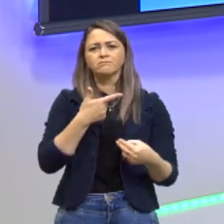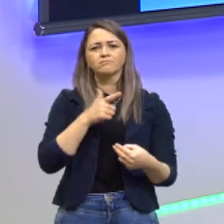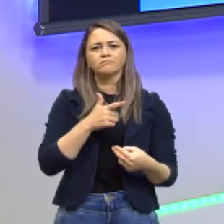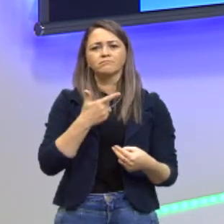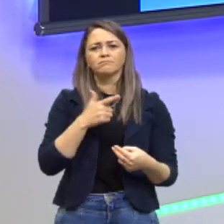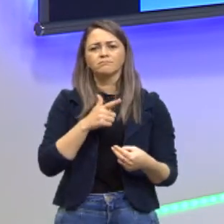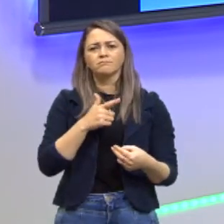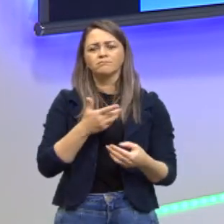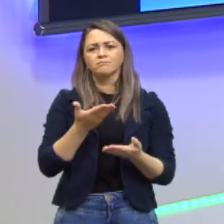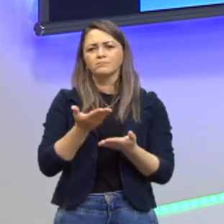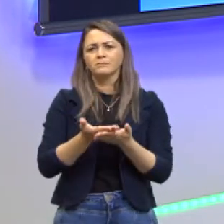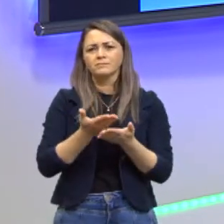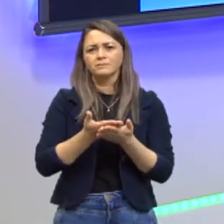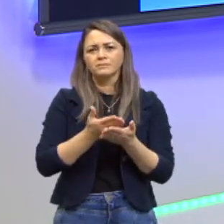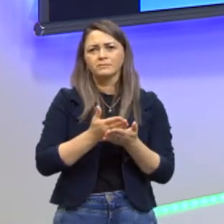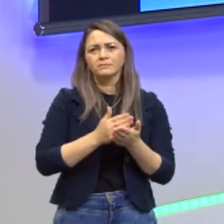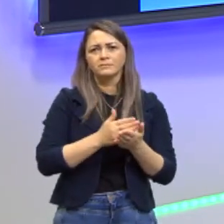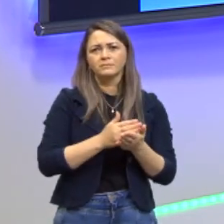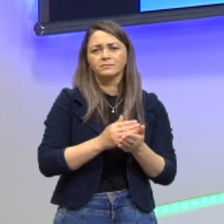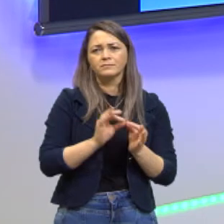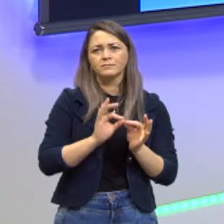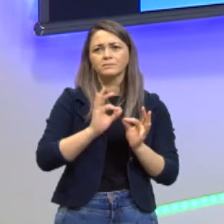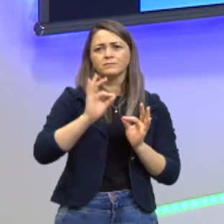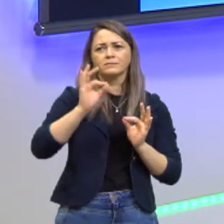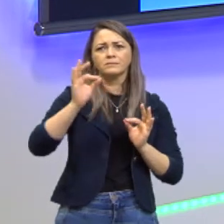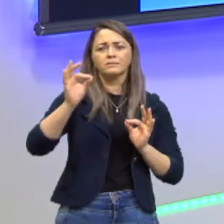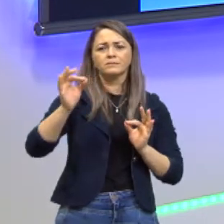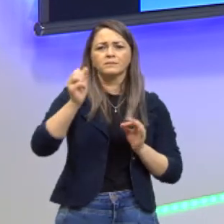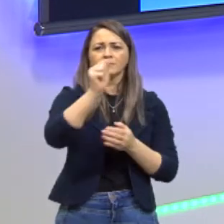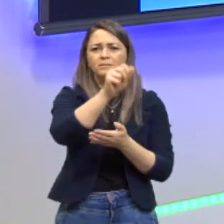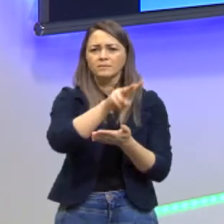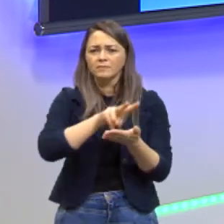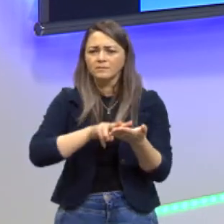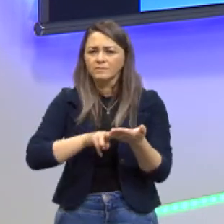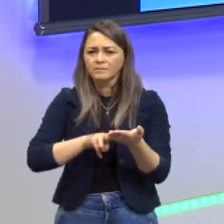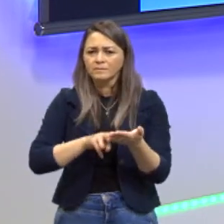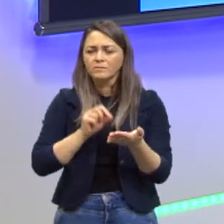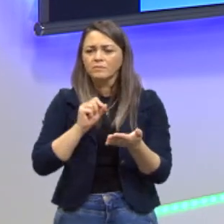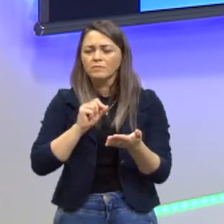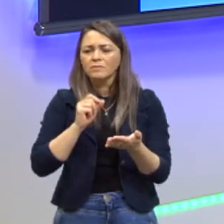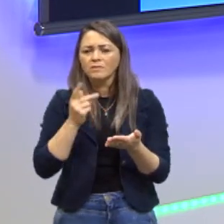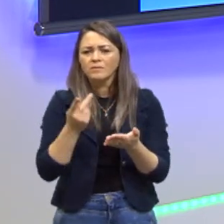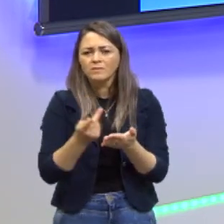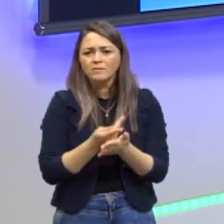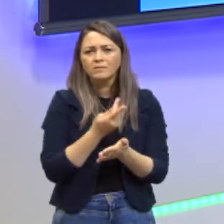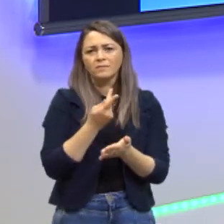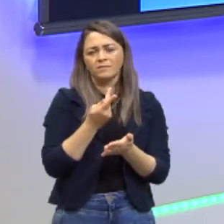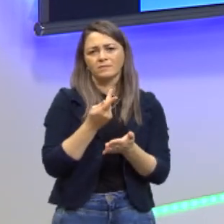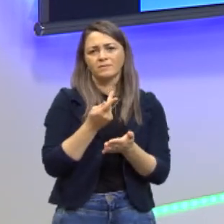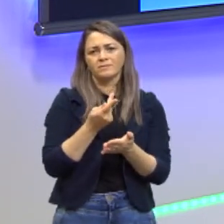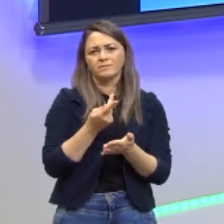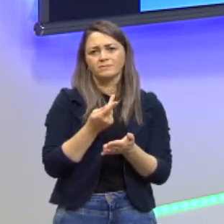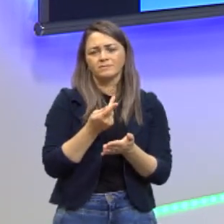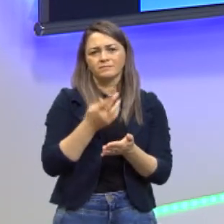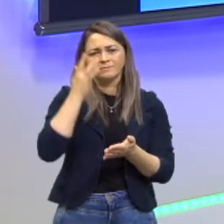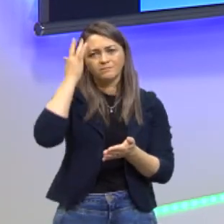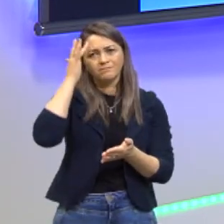estudos a longo prazo, nós não temos avaliações das consequências disso no nosso organismo, né?